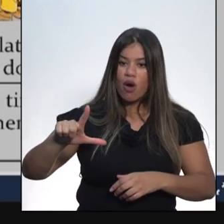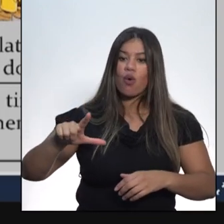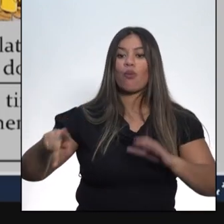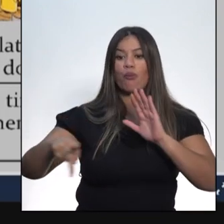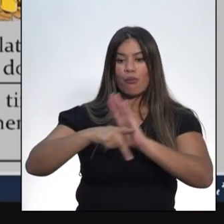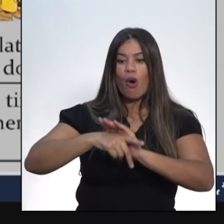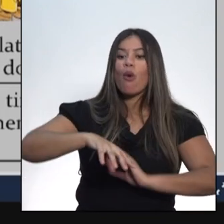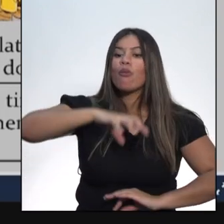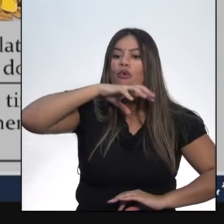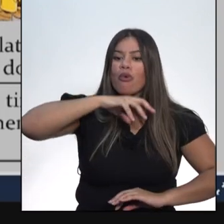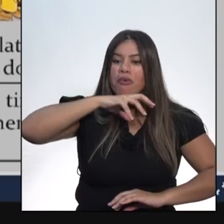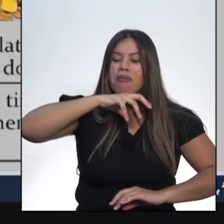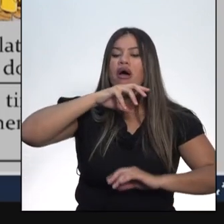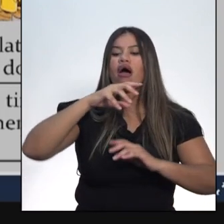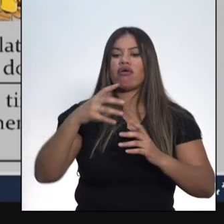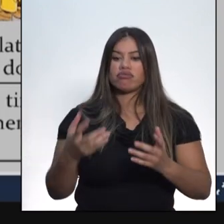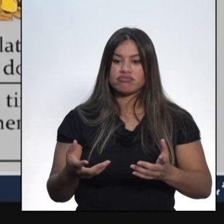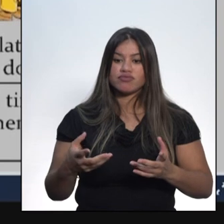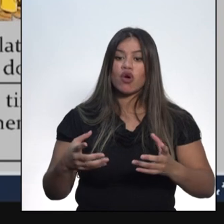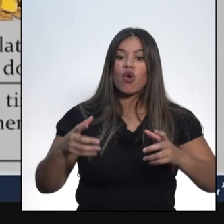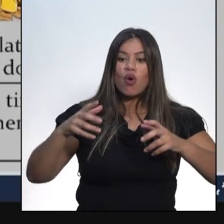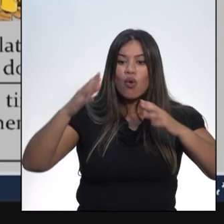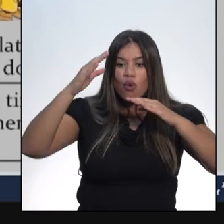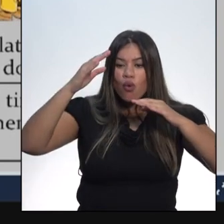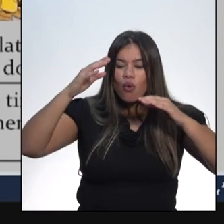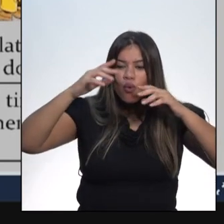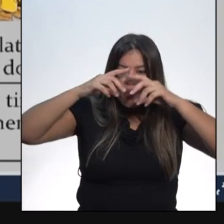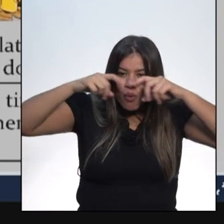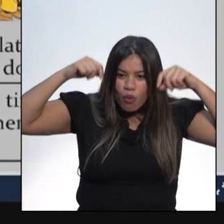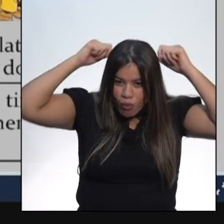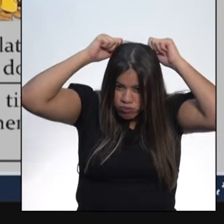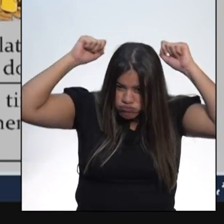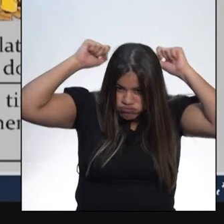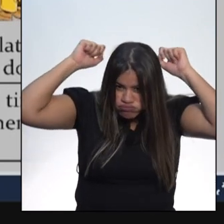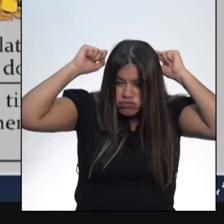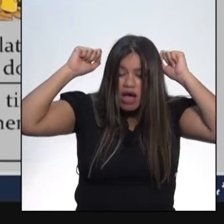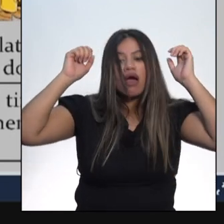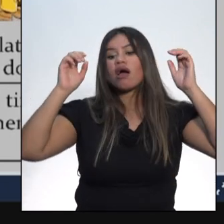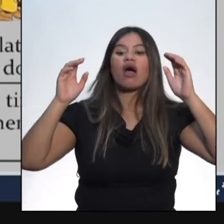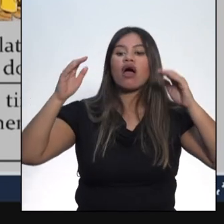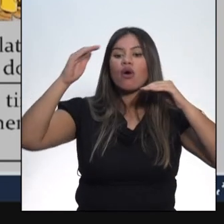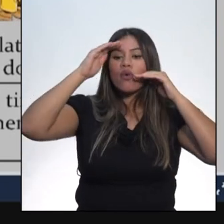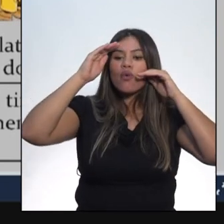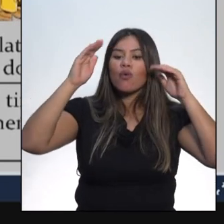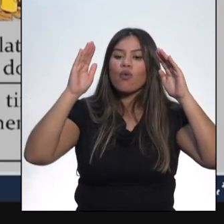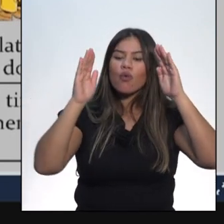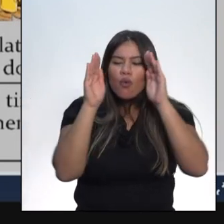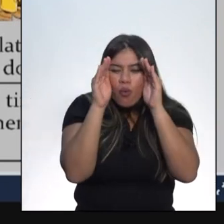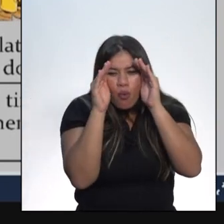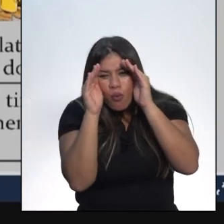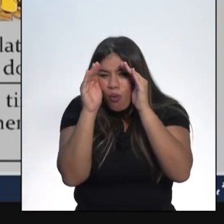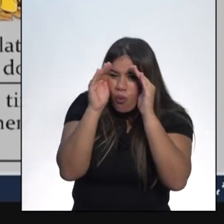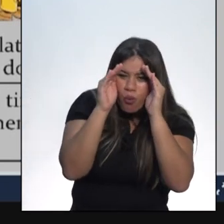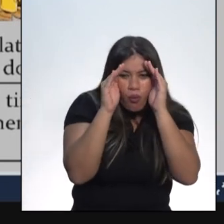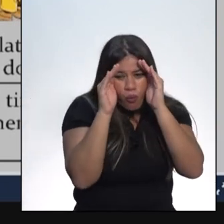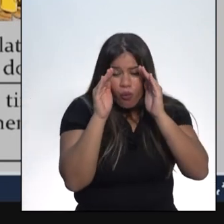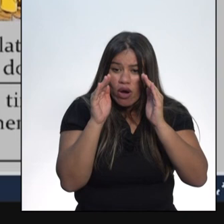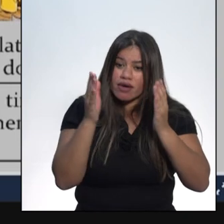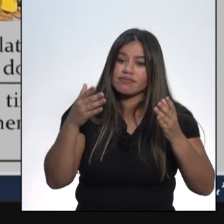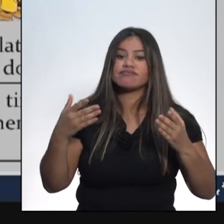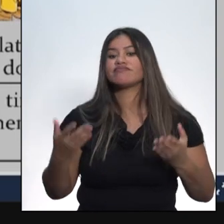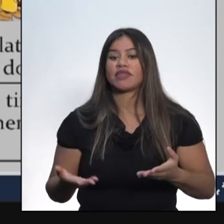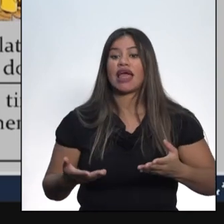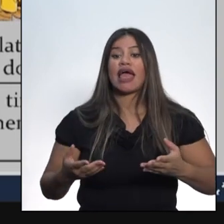animais para pastar. o cabresto serve para controlar a direção do animal. Portanto,